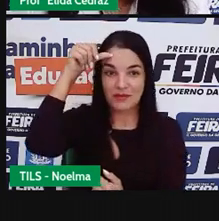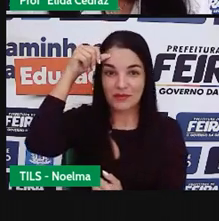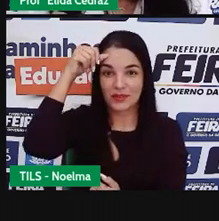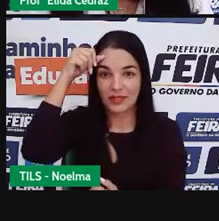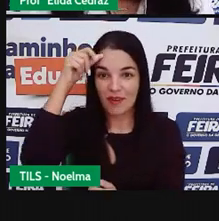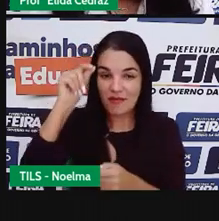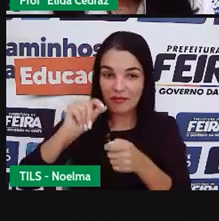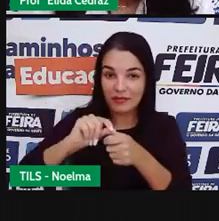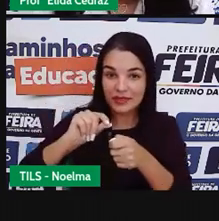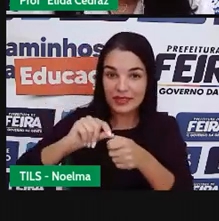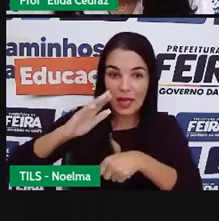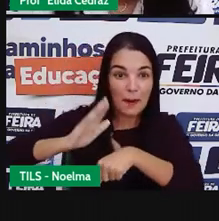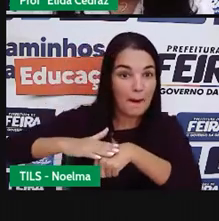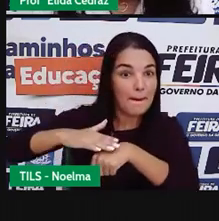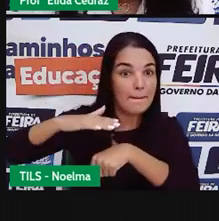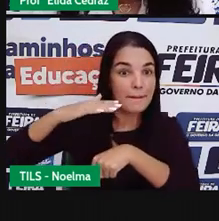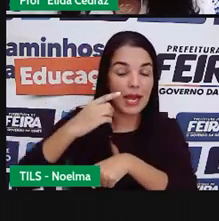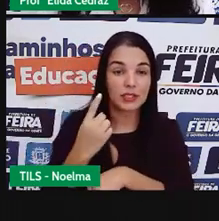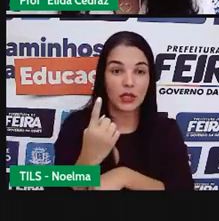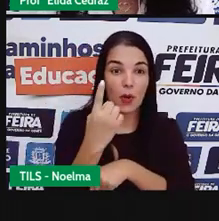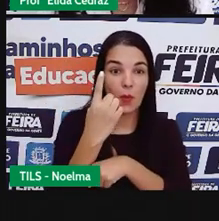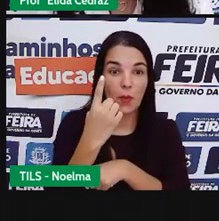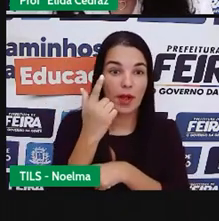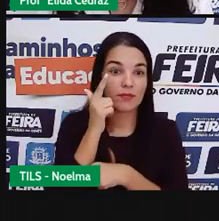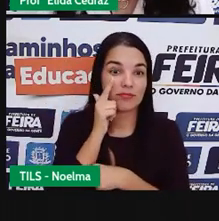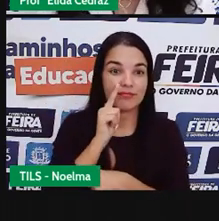exerceram mais de um mandato.